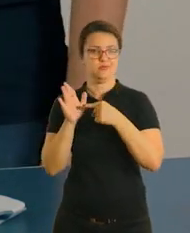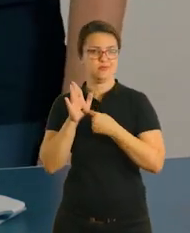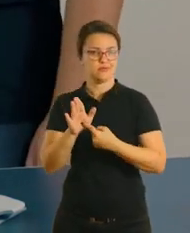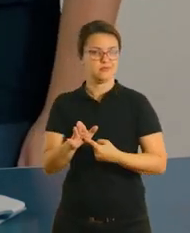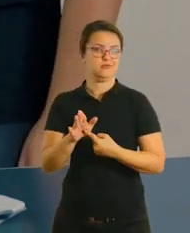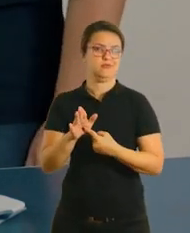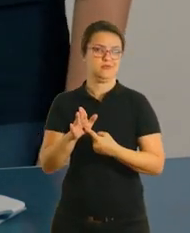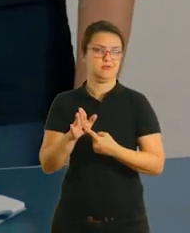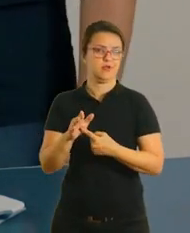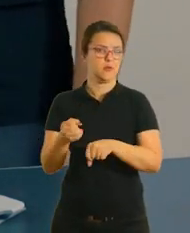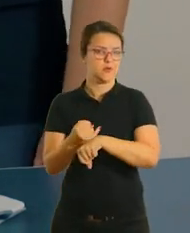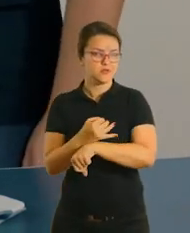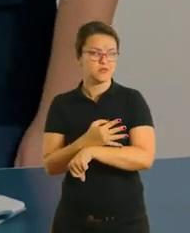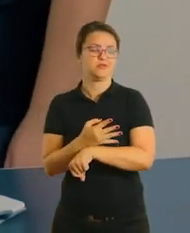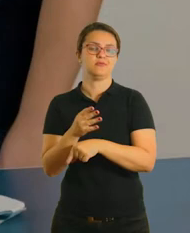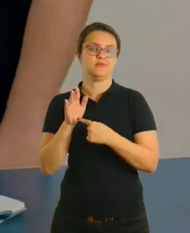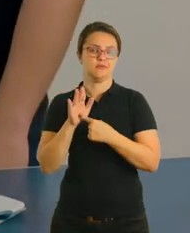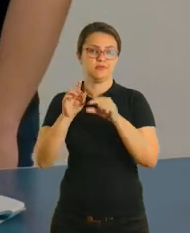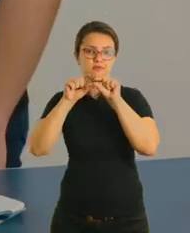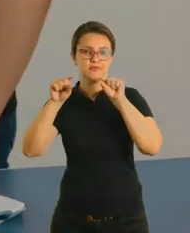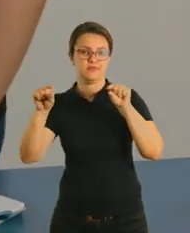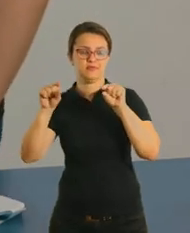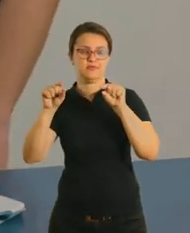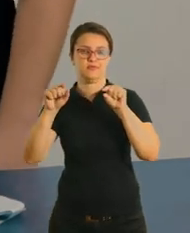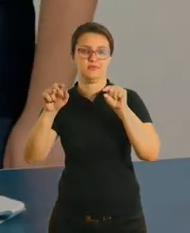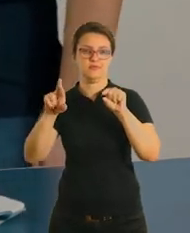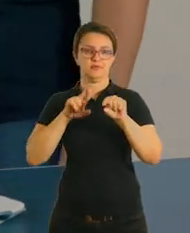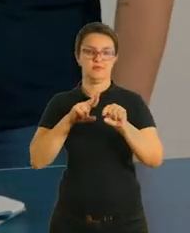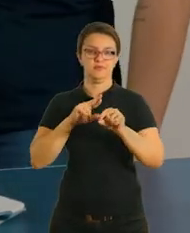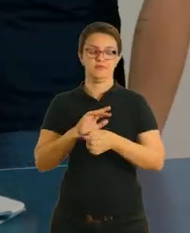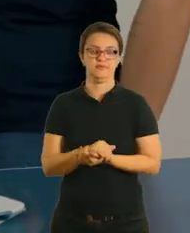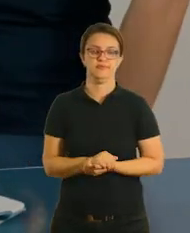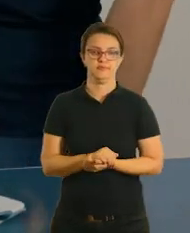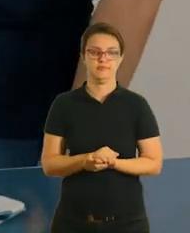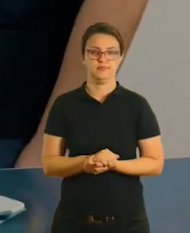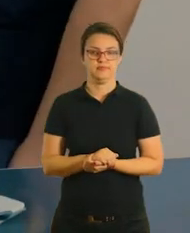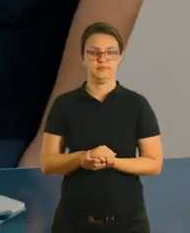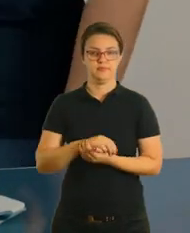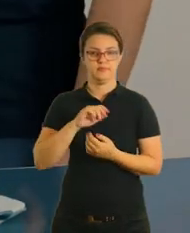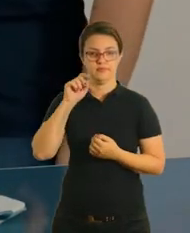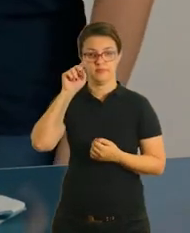você vai usar a exclamação para essa resposta, tá?